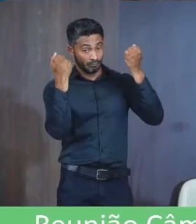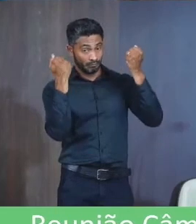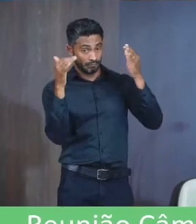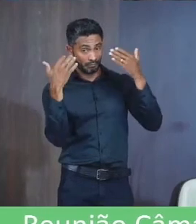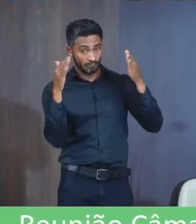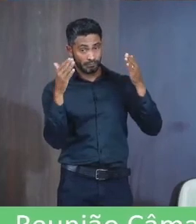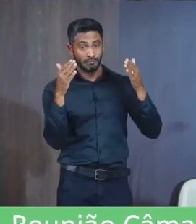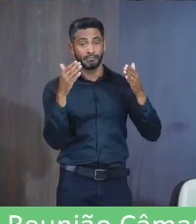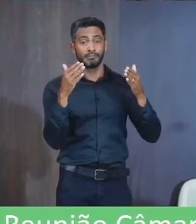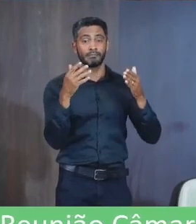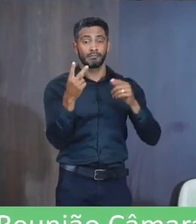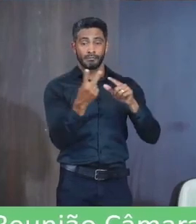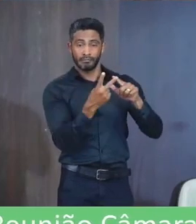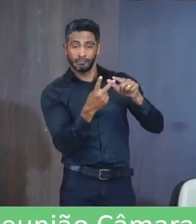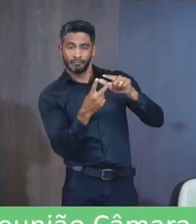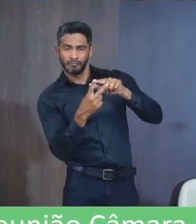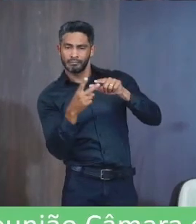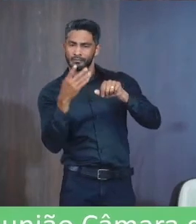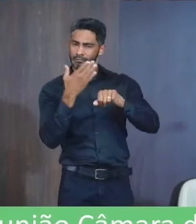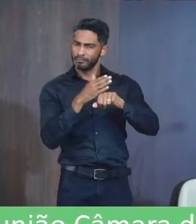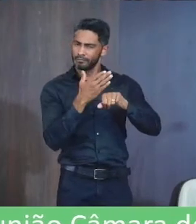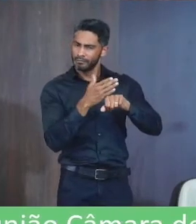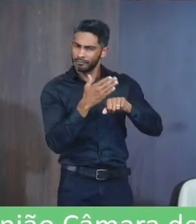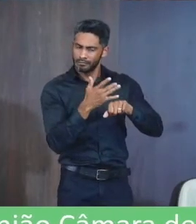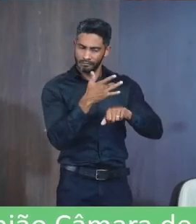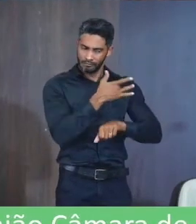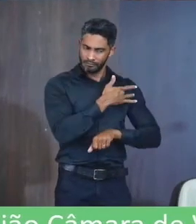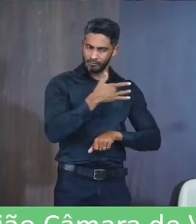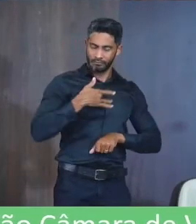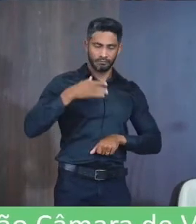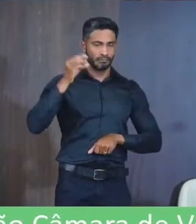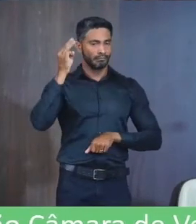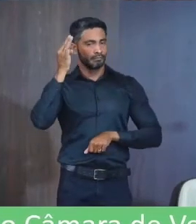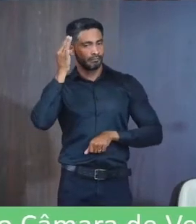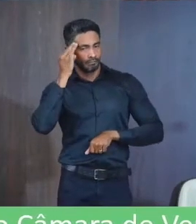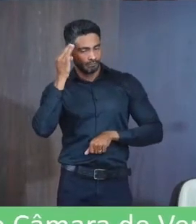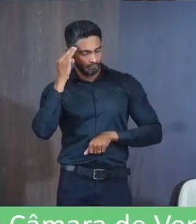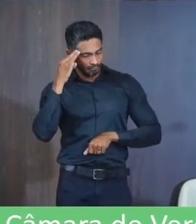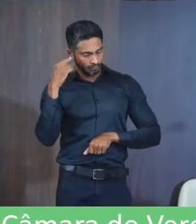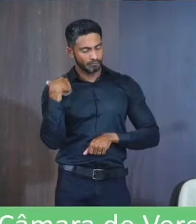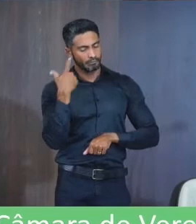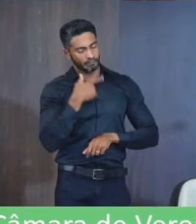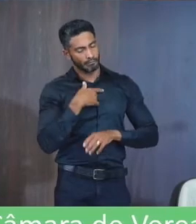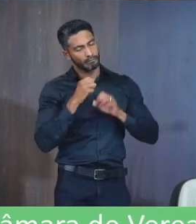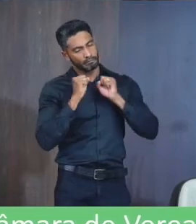Homenagear o doutor Boas práticas Da saúde mental Nós podemos